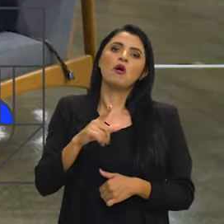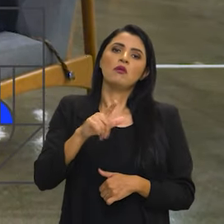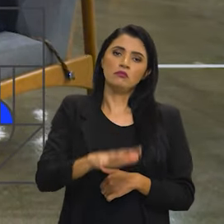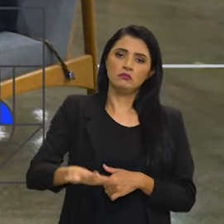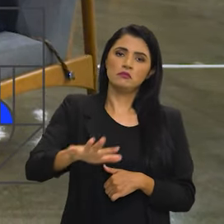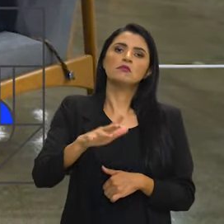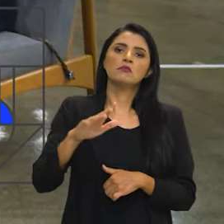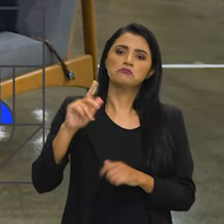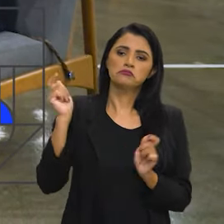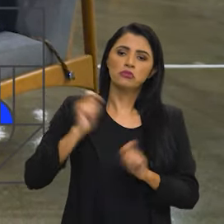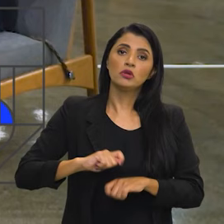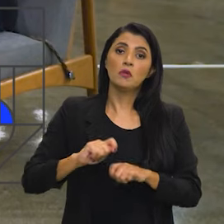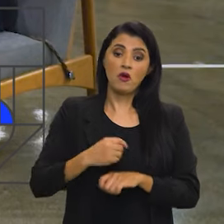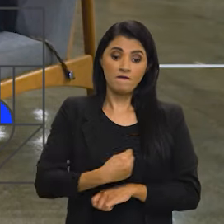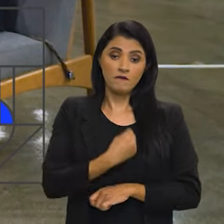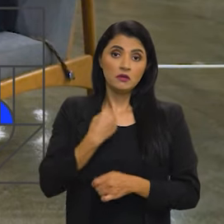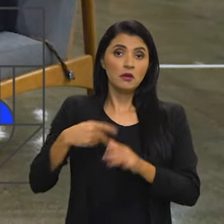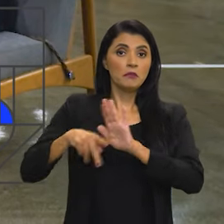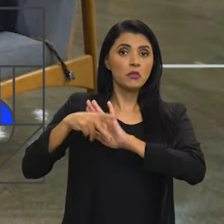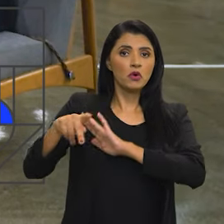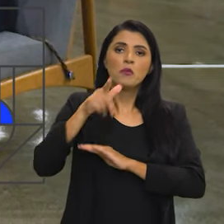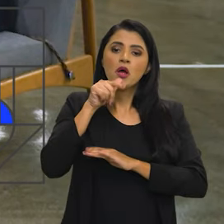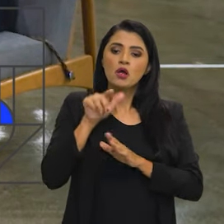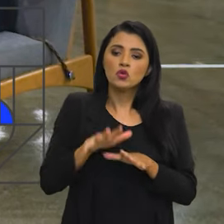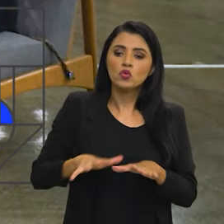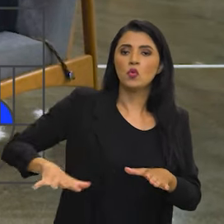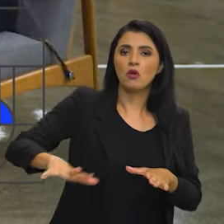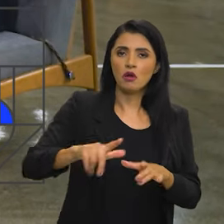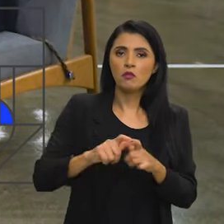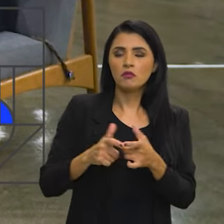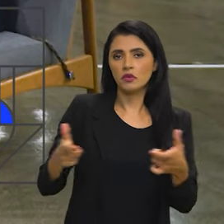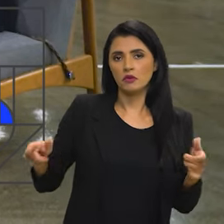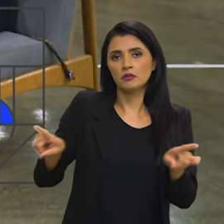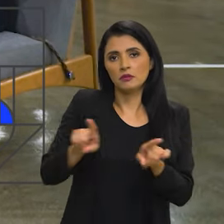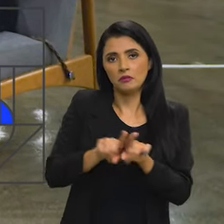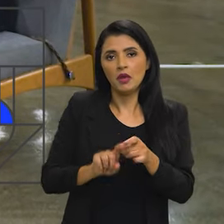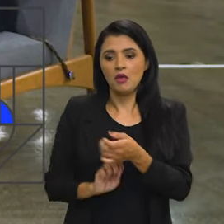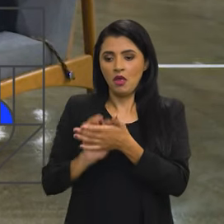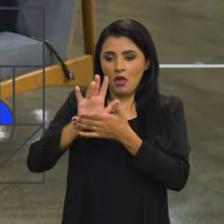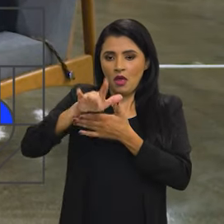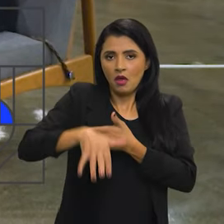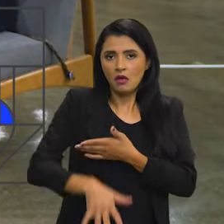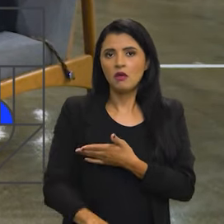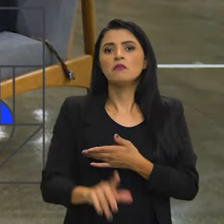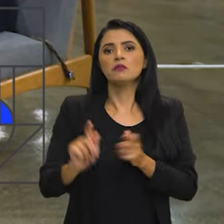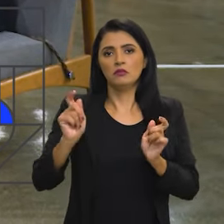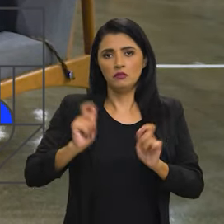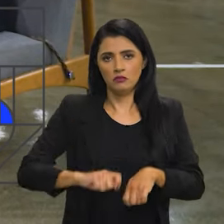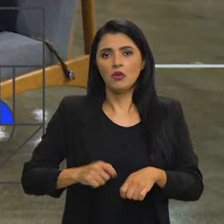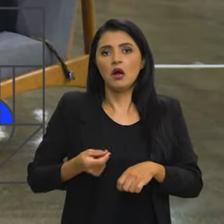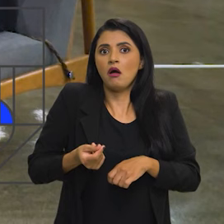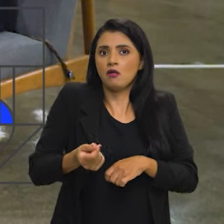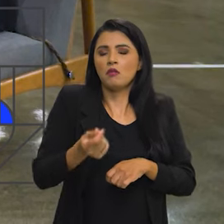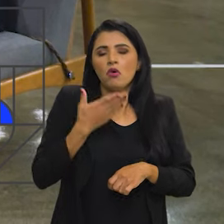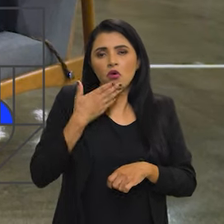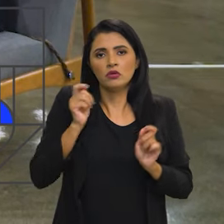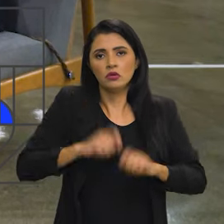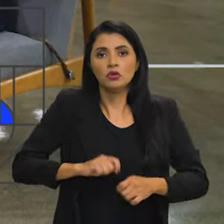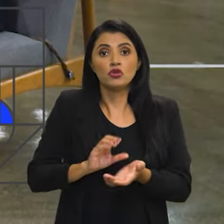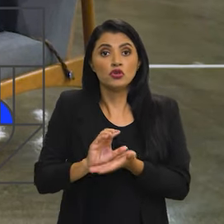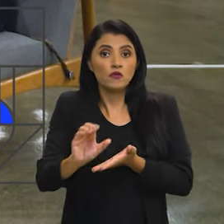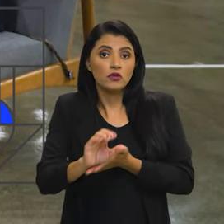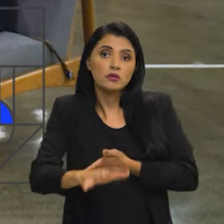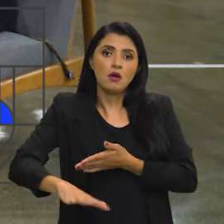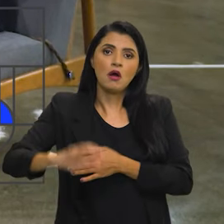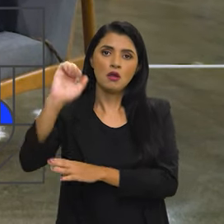tempo de vida do lago e, consequentemente, ampliar o tempo de vida de toda a usina. Por isso, nós fazemos um investimento muito grande